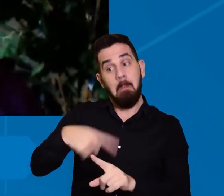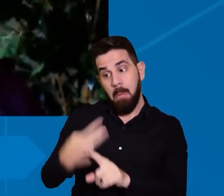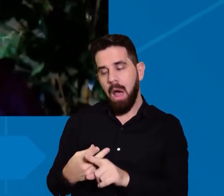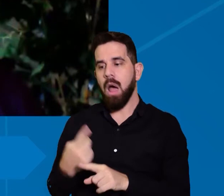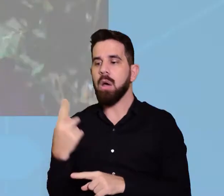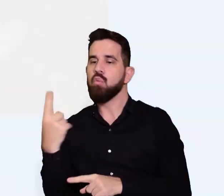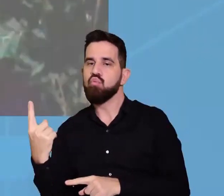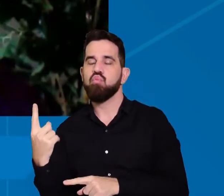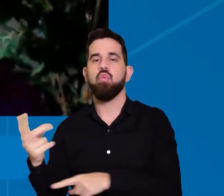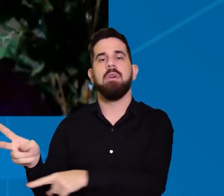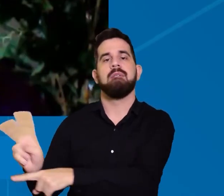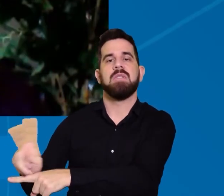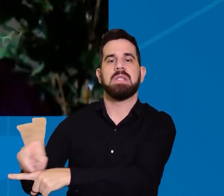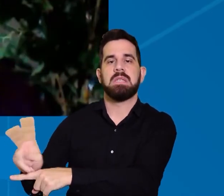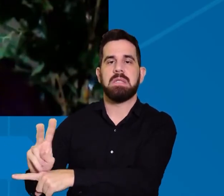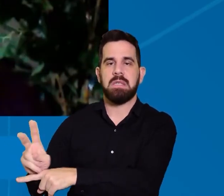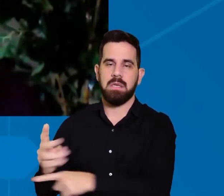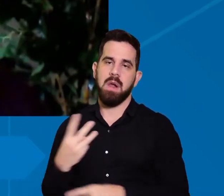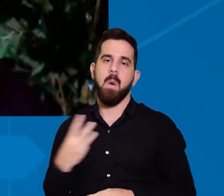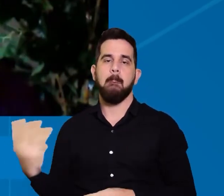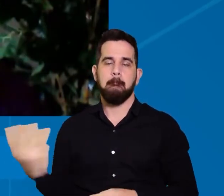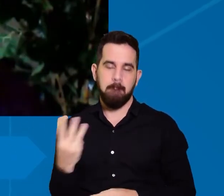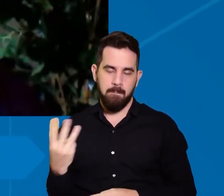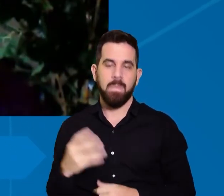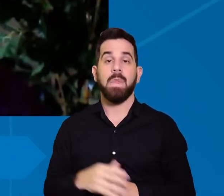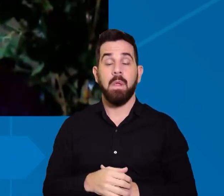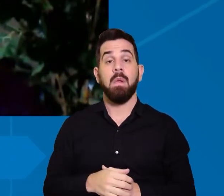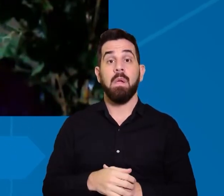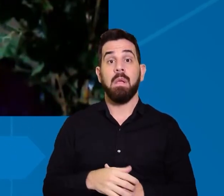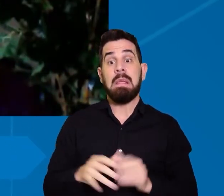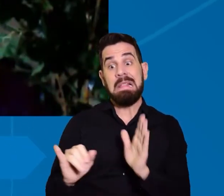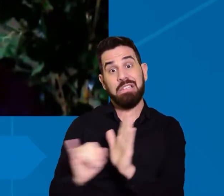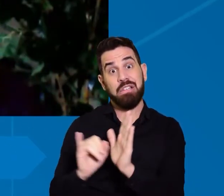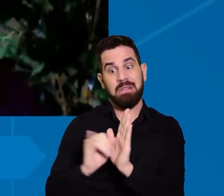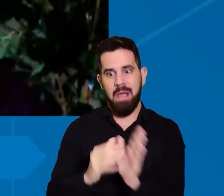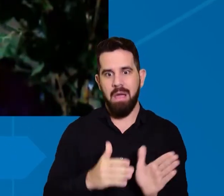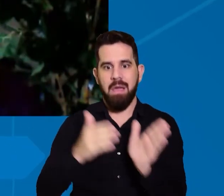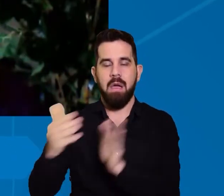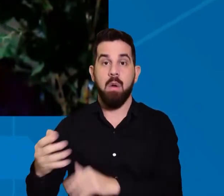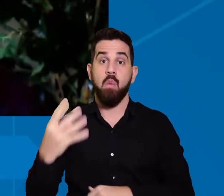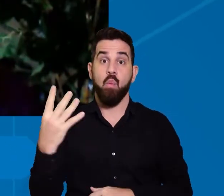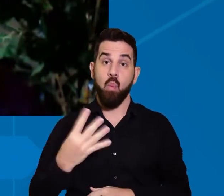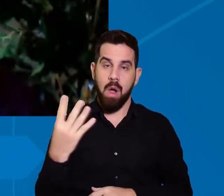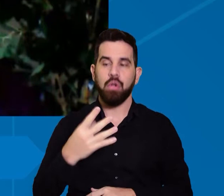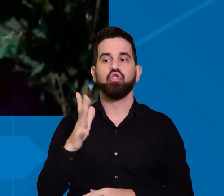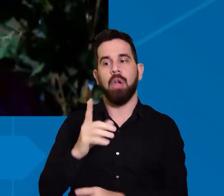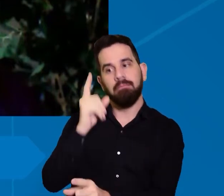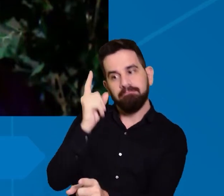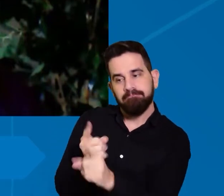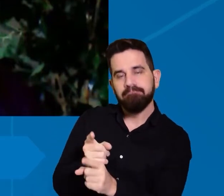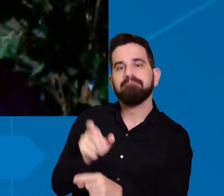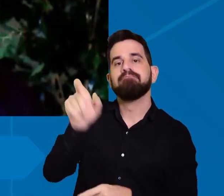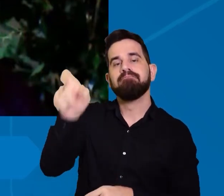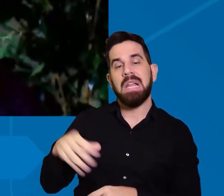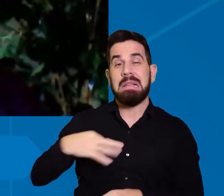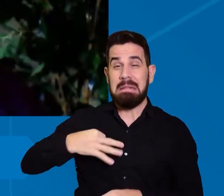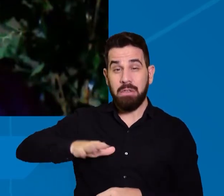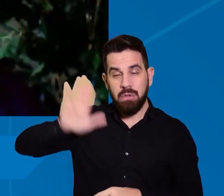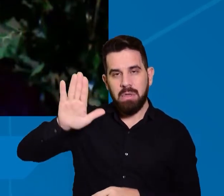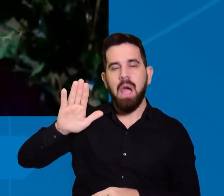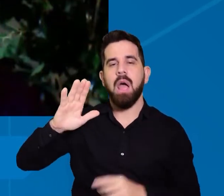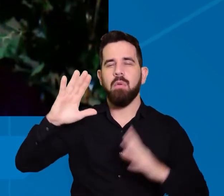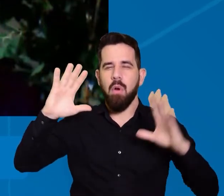o fiscal. Para esse edital 4, nós já tivemos a identificação de uma candidata com baixa visão.